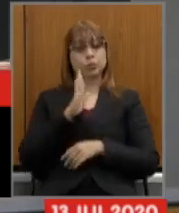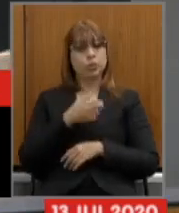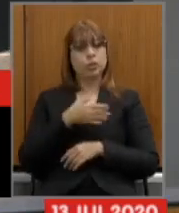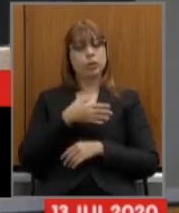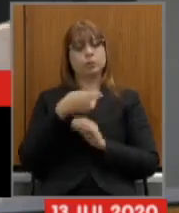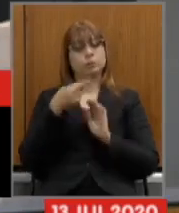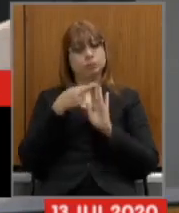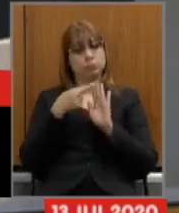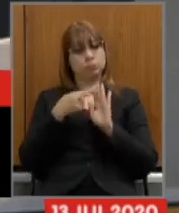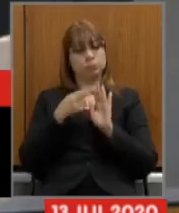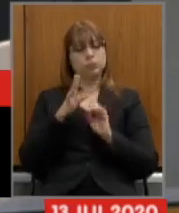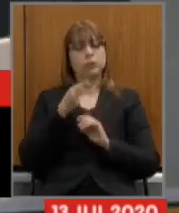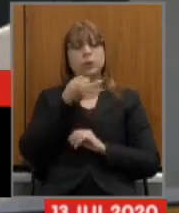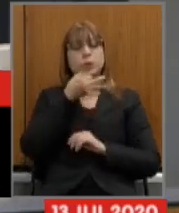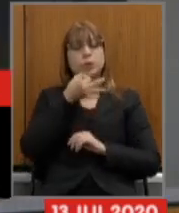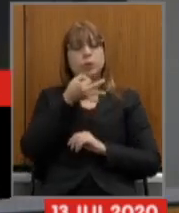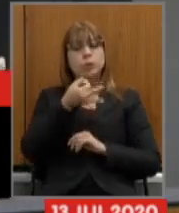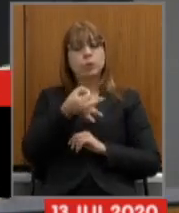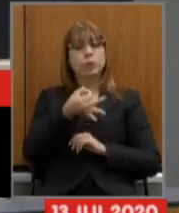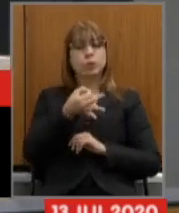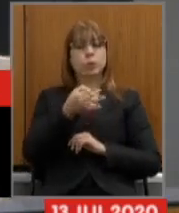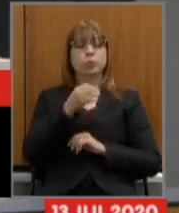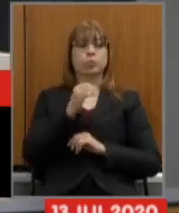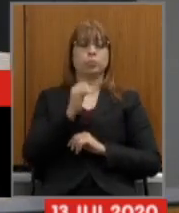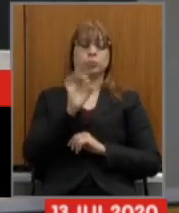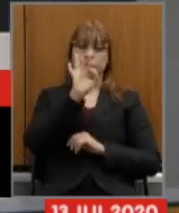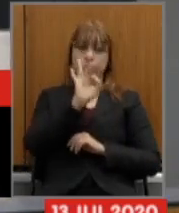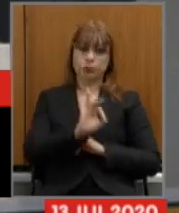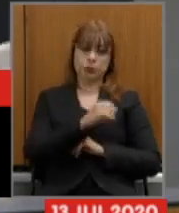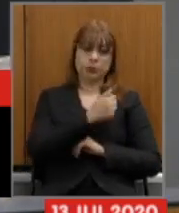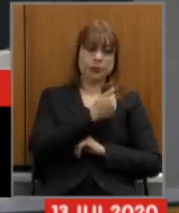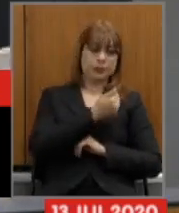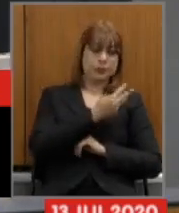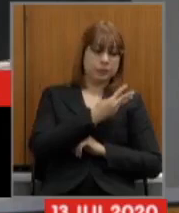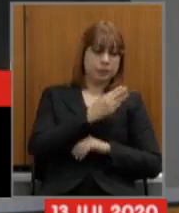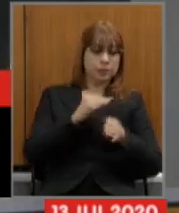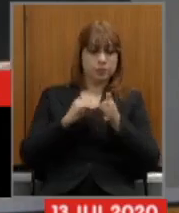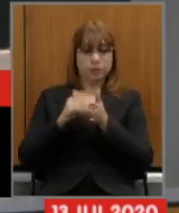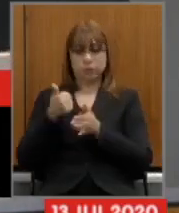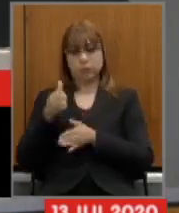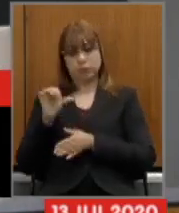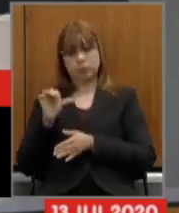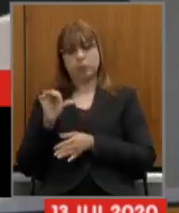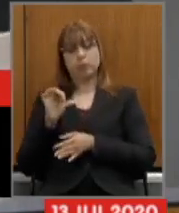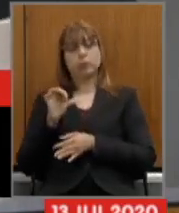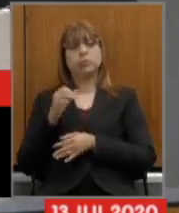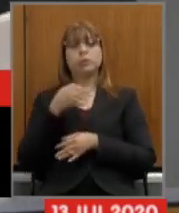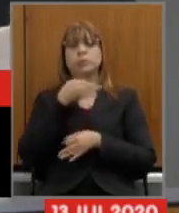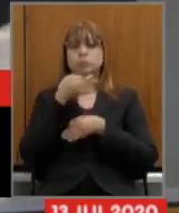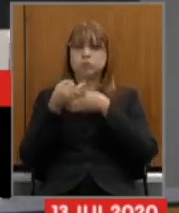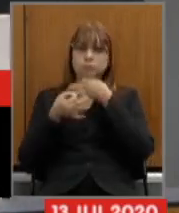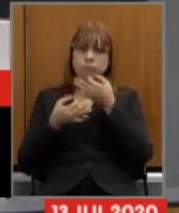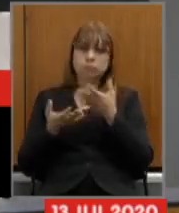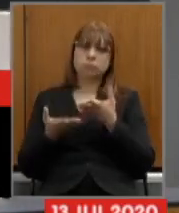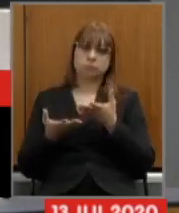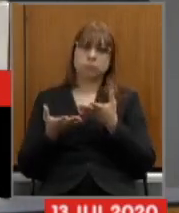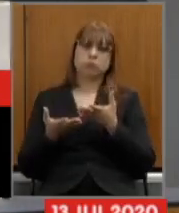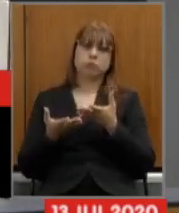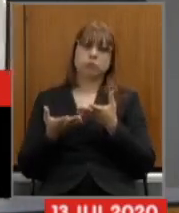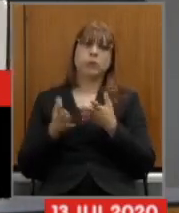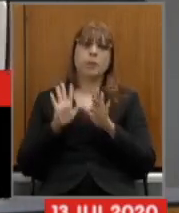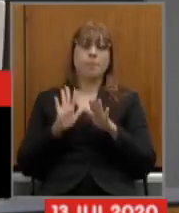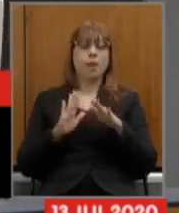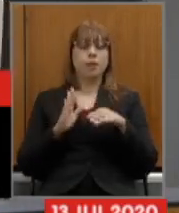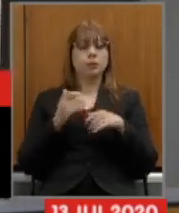de 13 a 19 estamos abertos a outras sugestões mas a média tem que dar 14